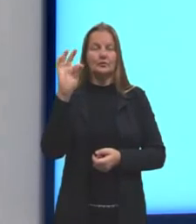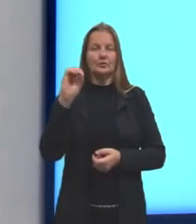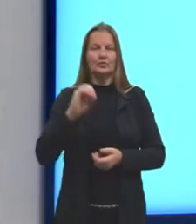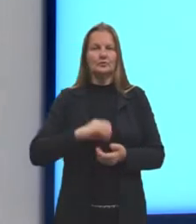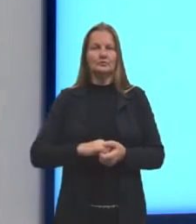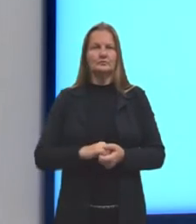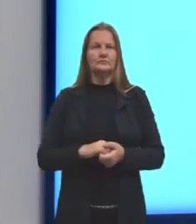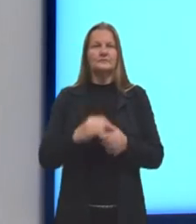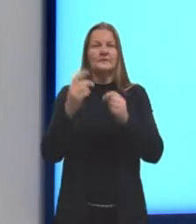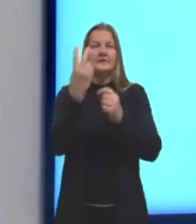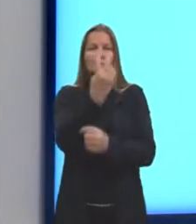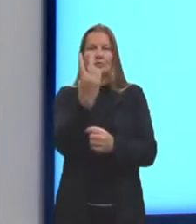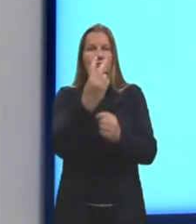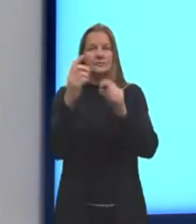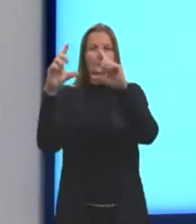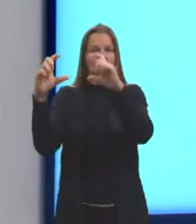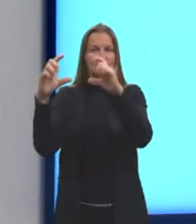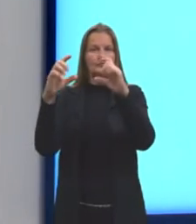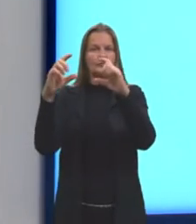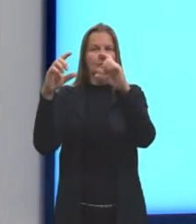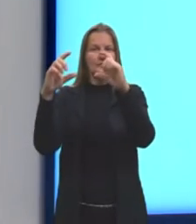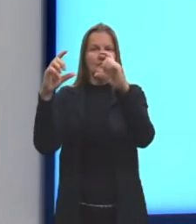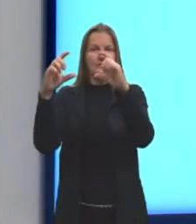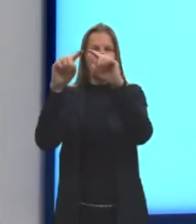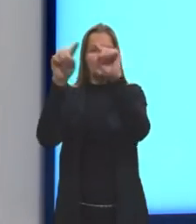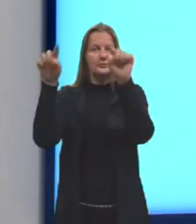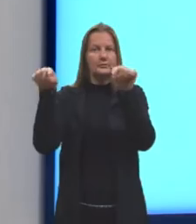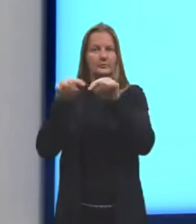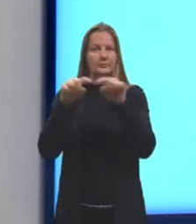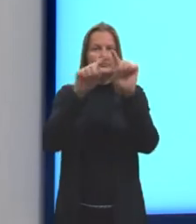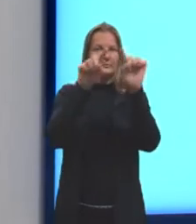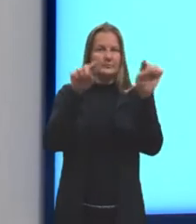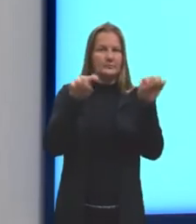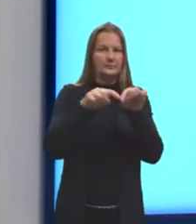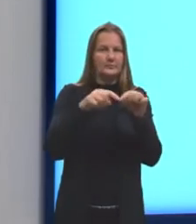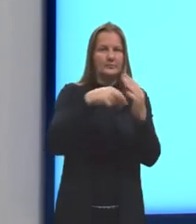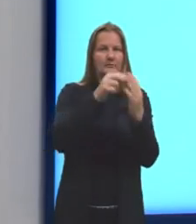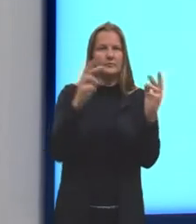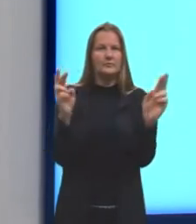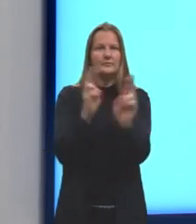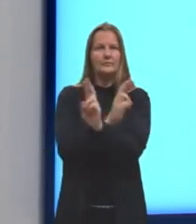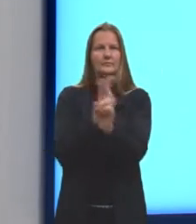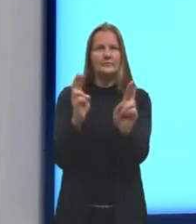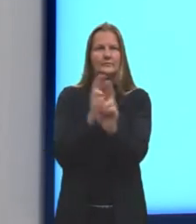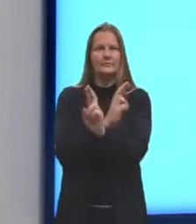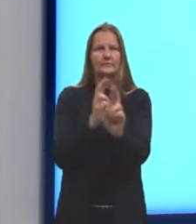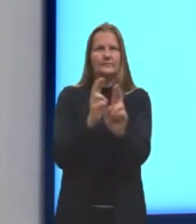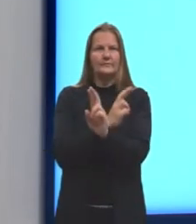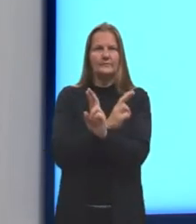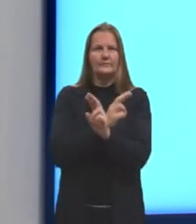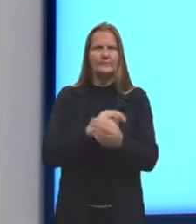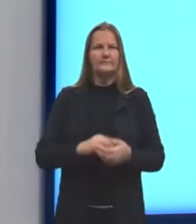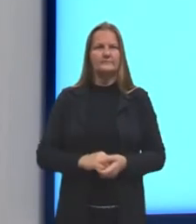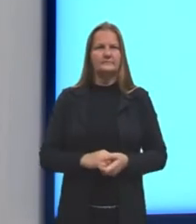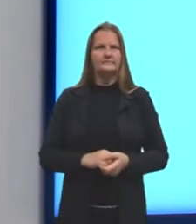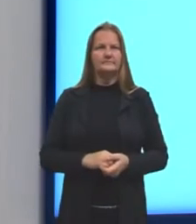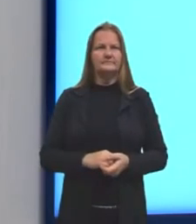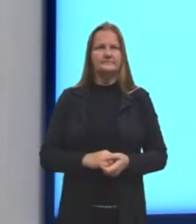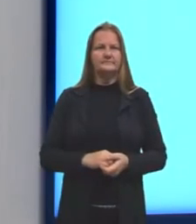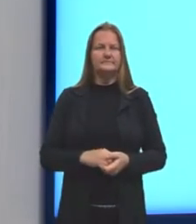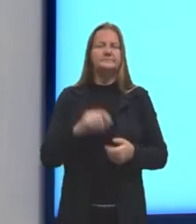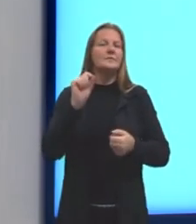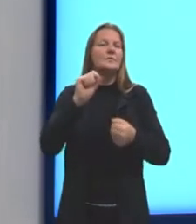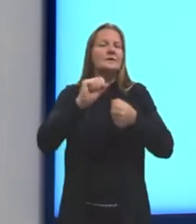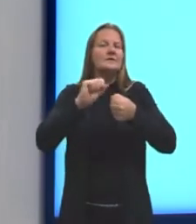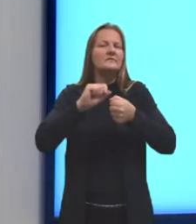outro quadro aqui ao lado, que faz uma relação com este primeiro. O que ele está